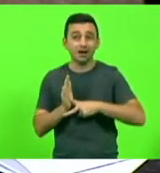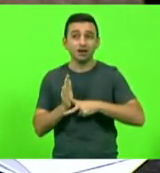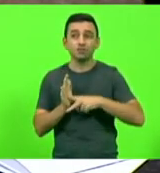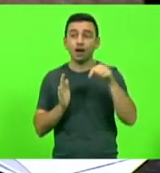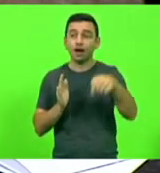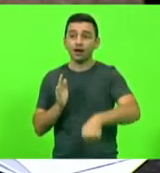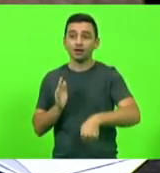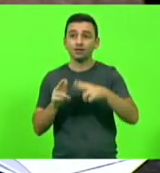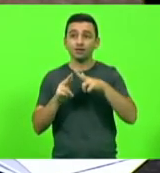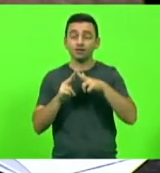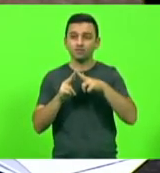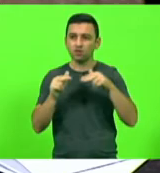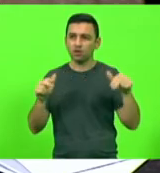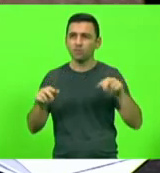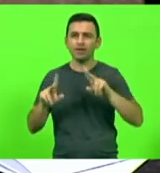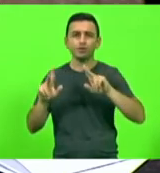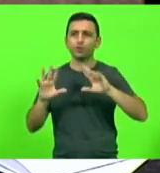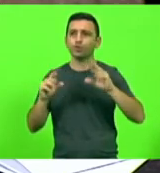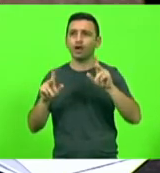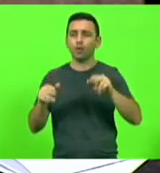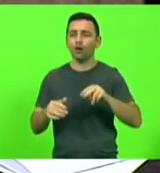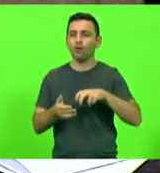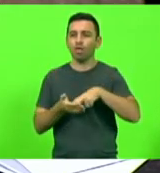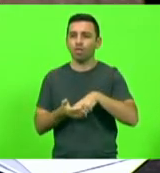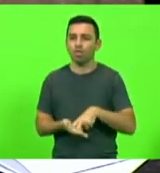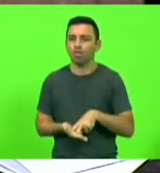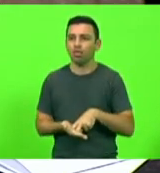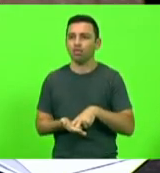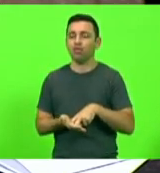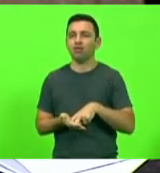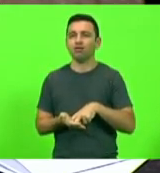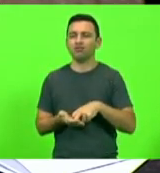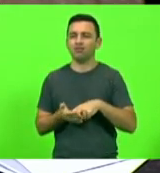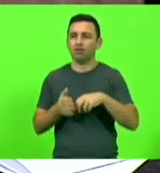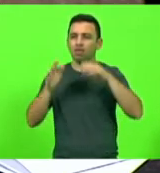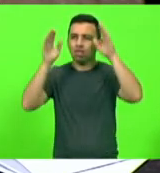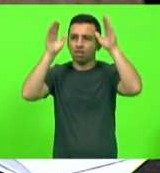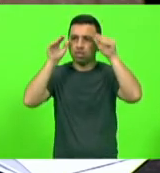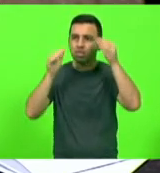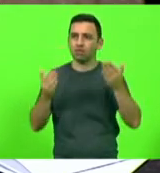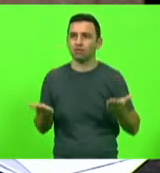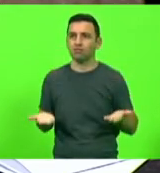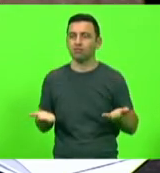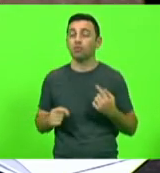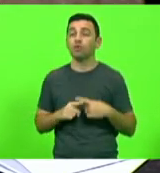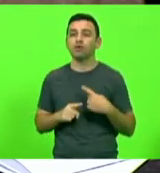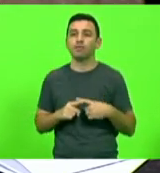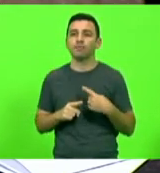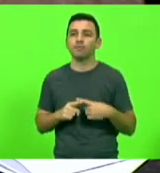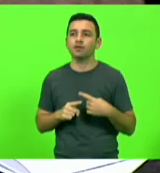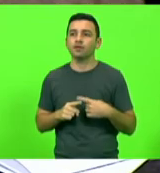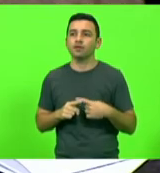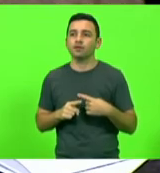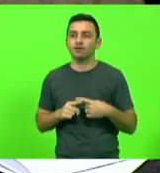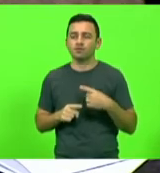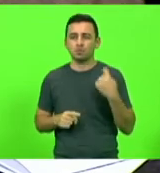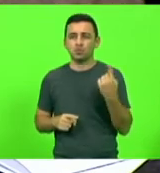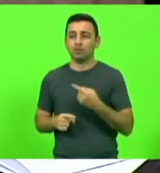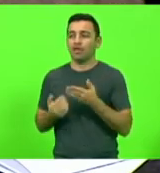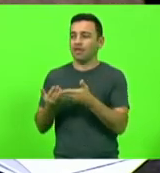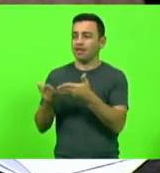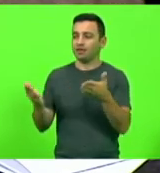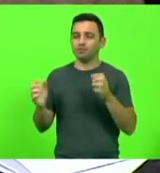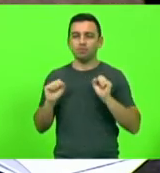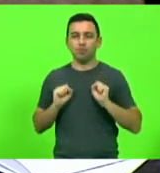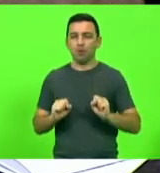Florianópolis de joelho sempre que quer. Faz isso por quê? Porque pode. Porque pode.